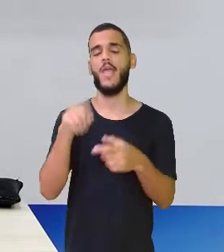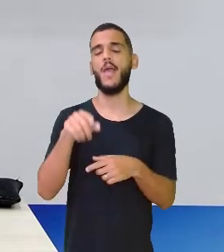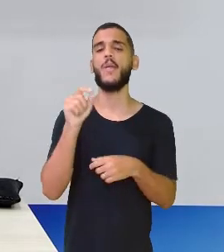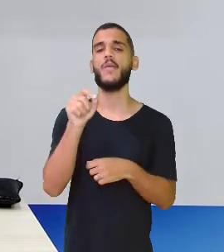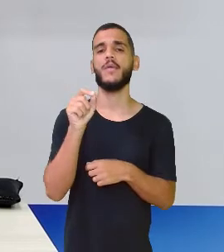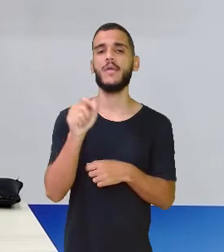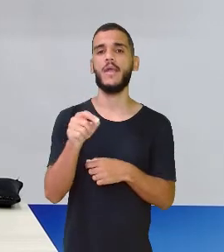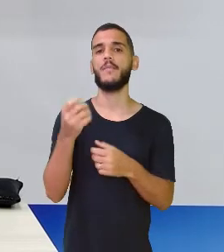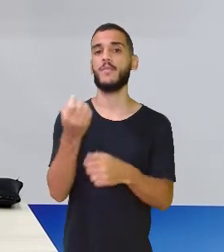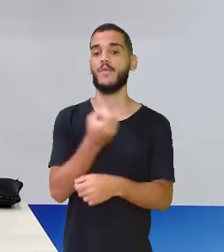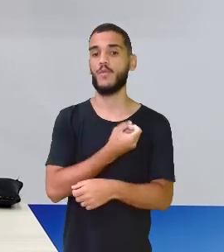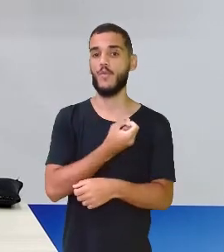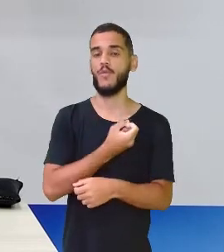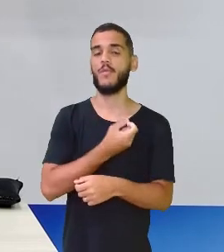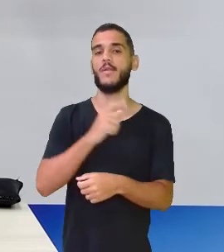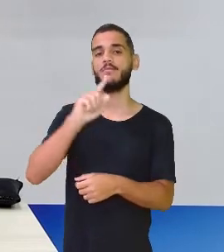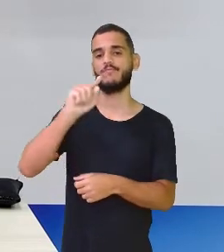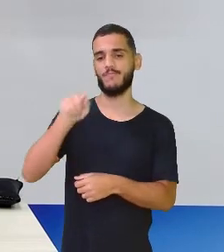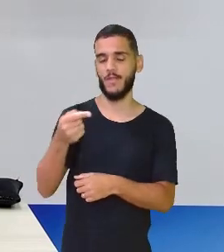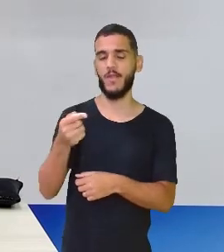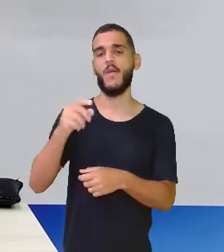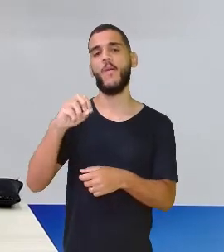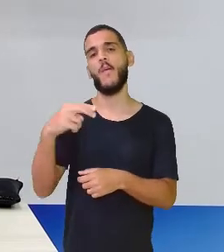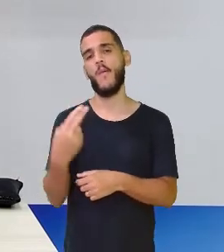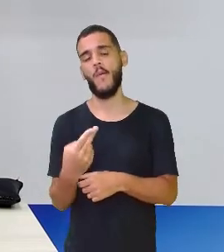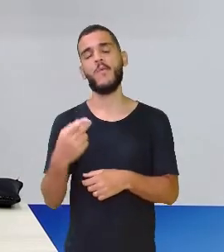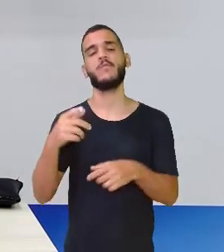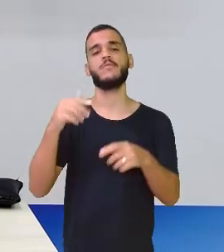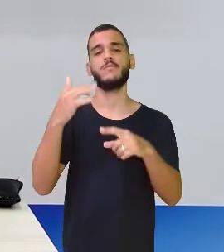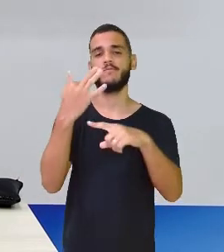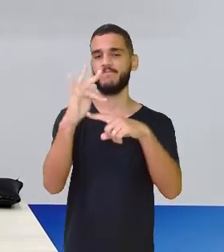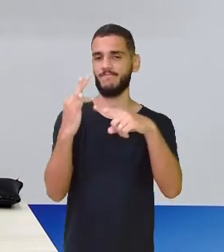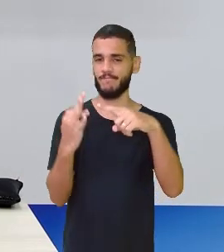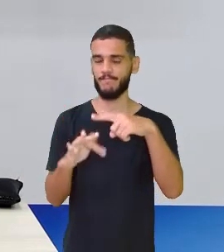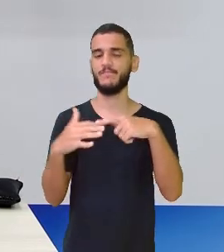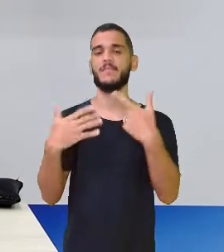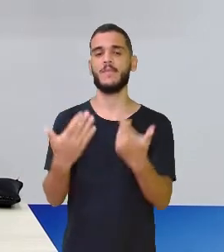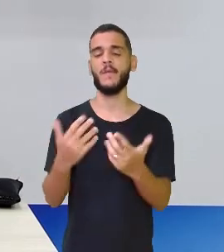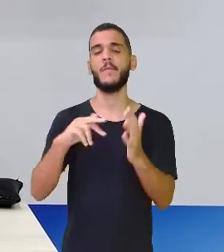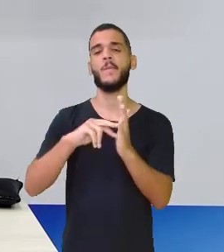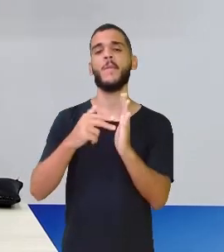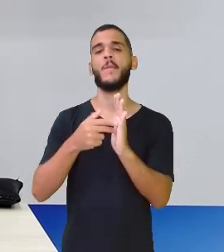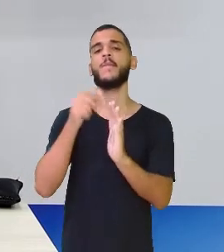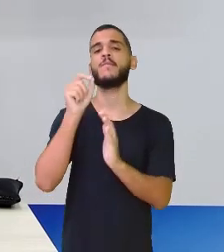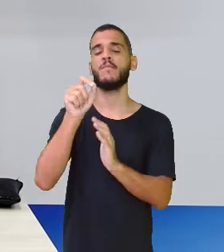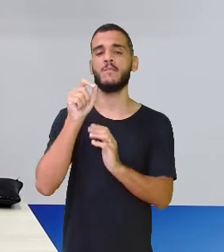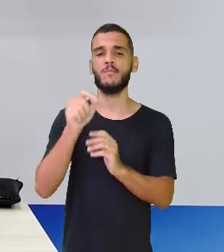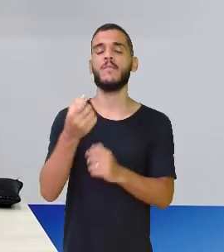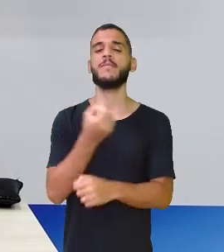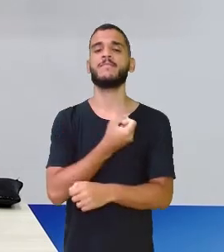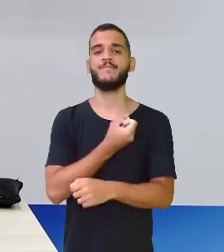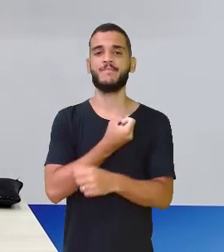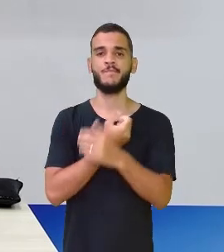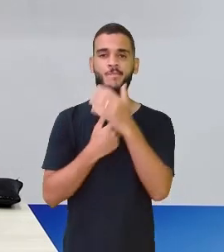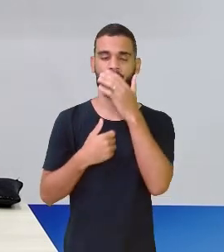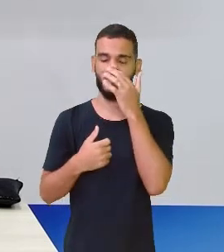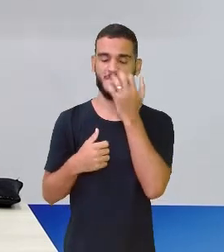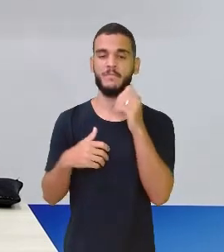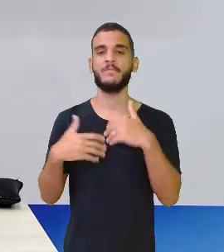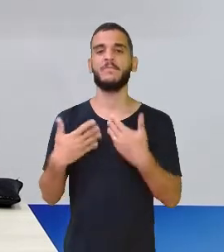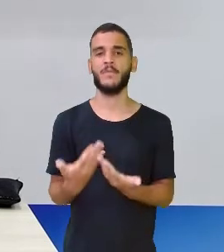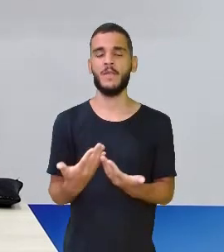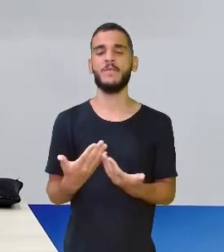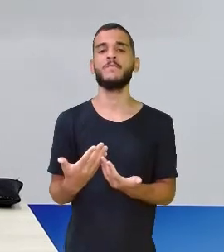diretamente de números decimais ou de frações. E o que são esses números racionais? É quando